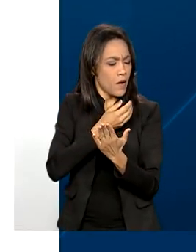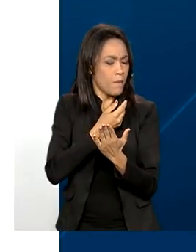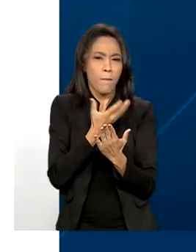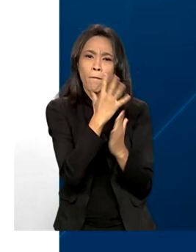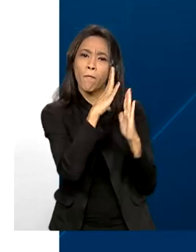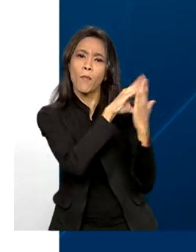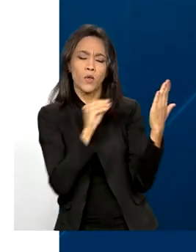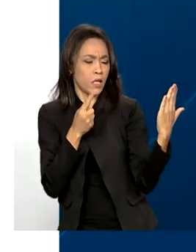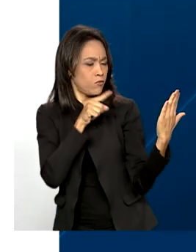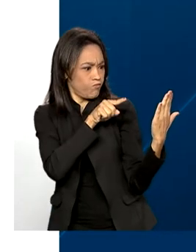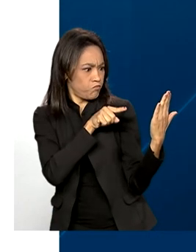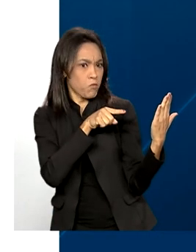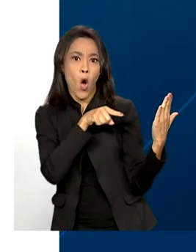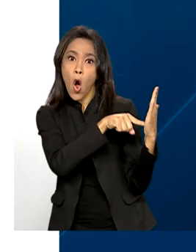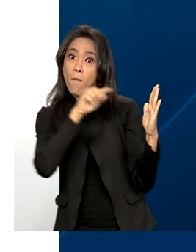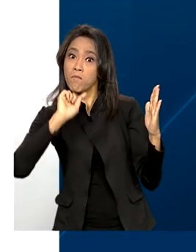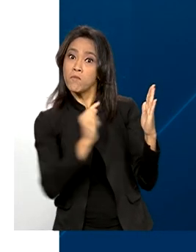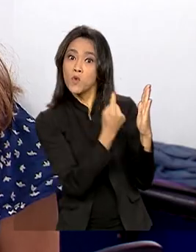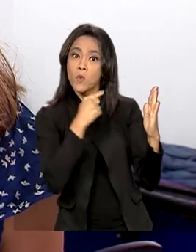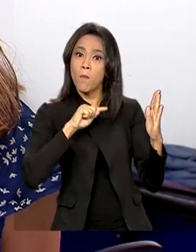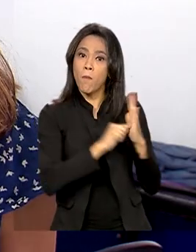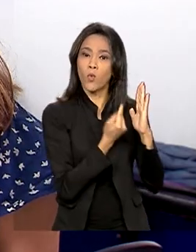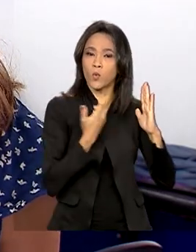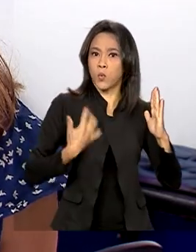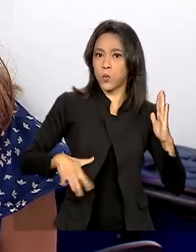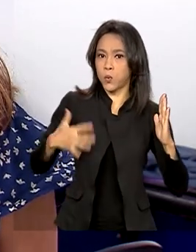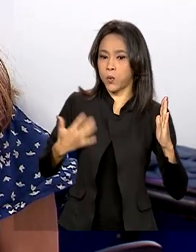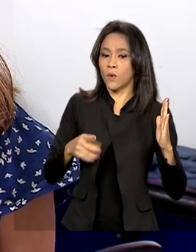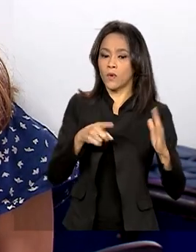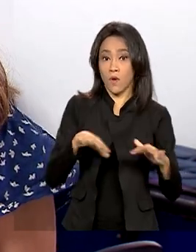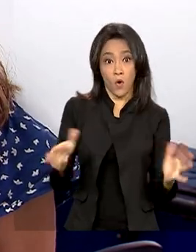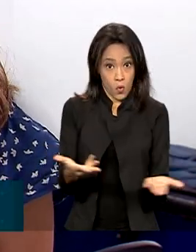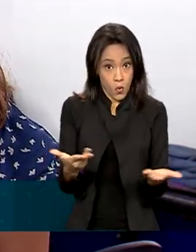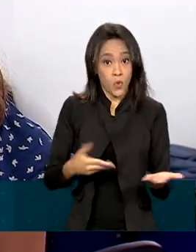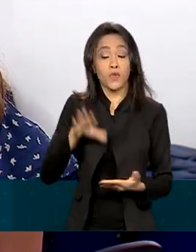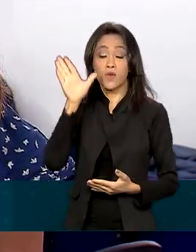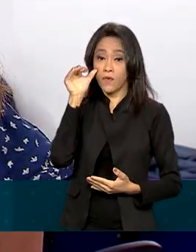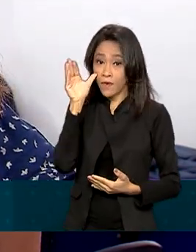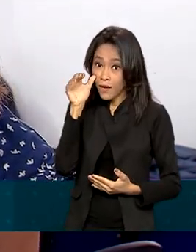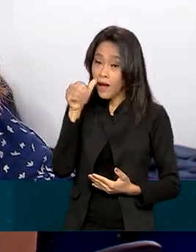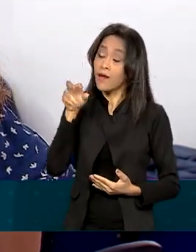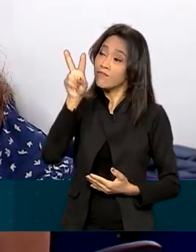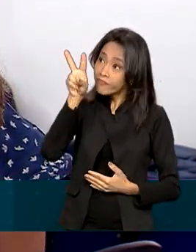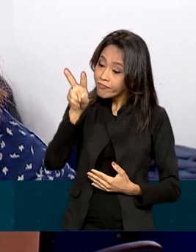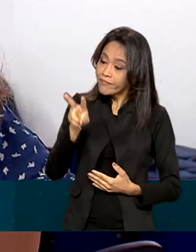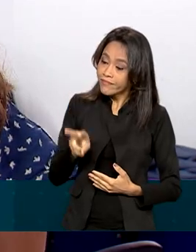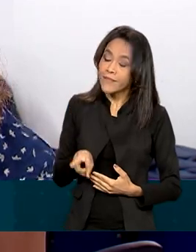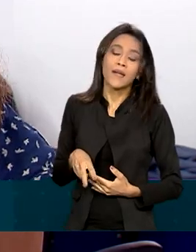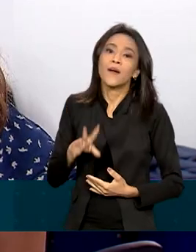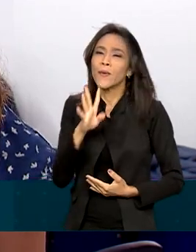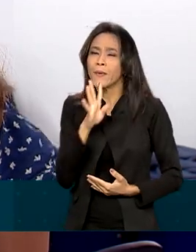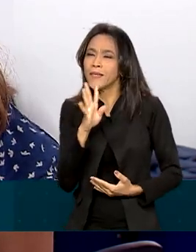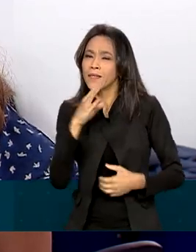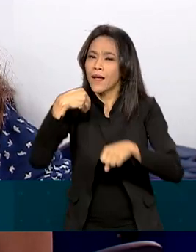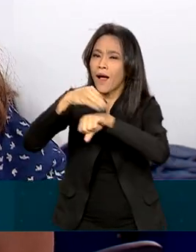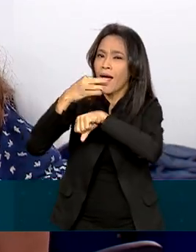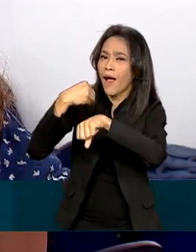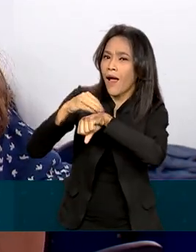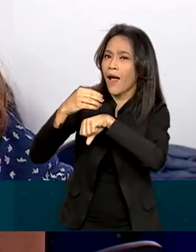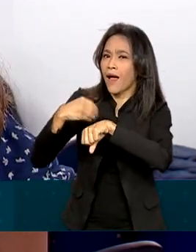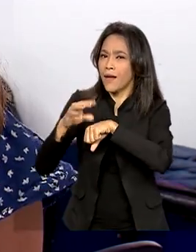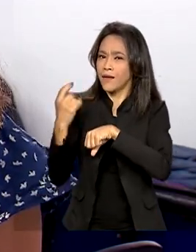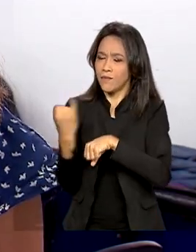tiraram nota mil no último Enem. Vou olhar hoje mesmo, porque saber esses macetes, eles são muito